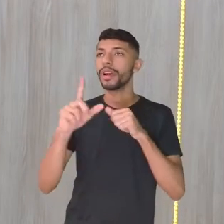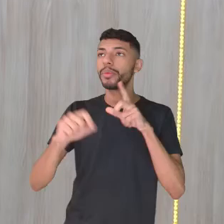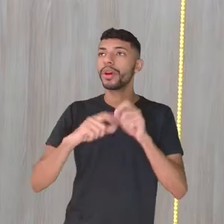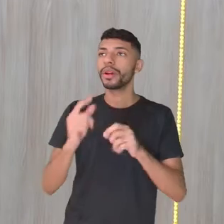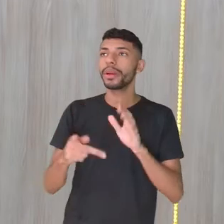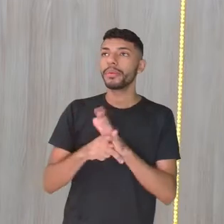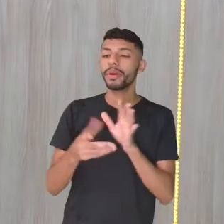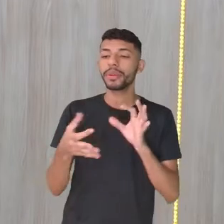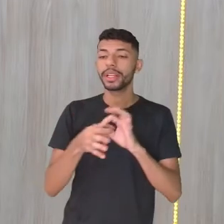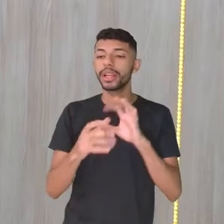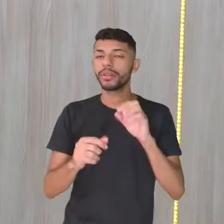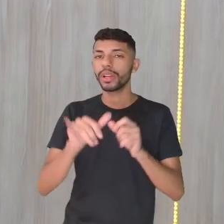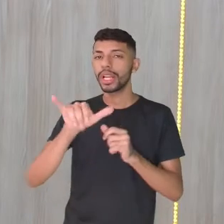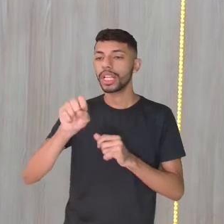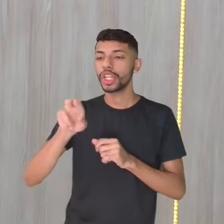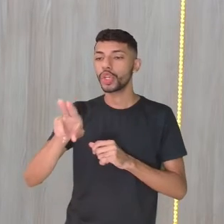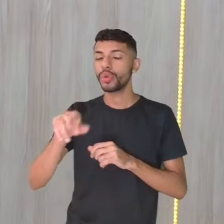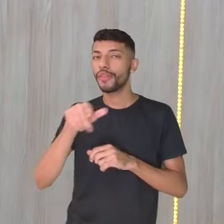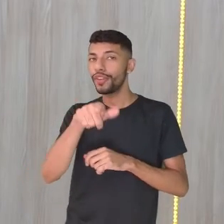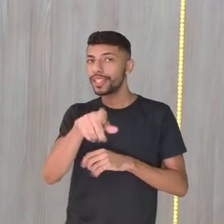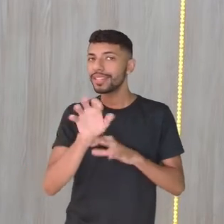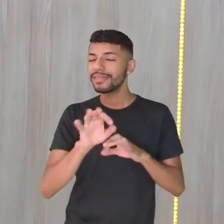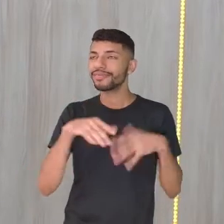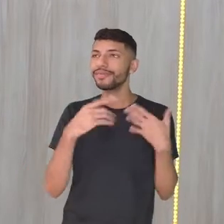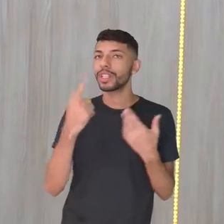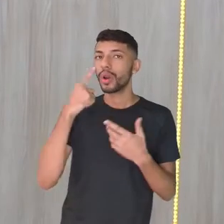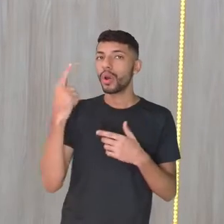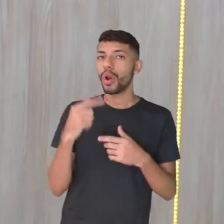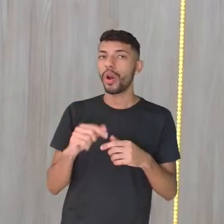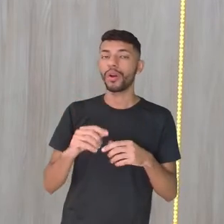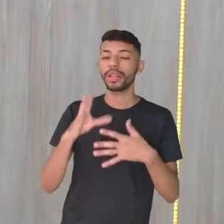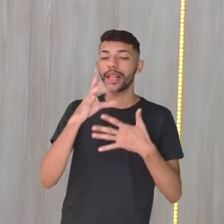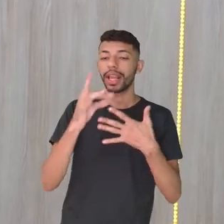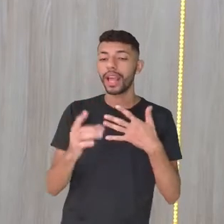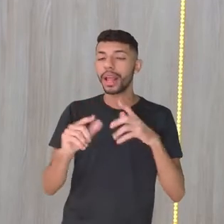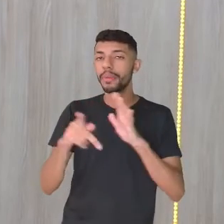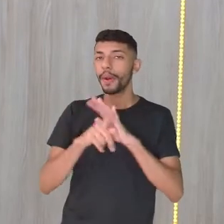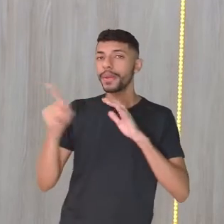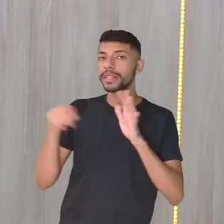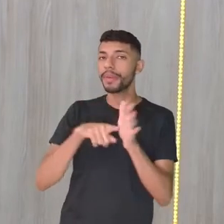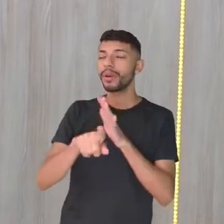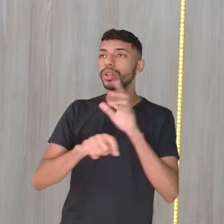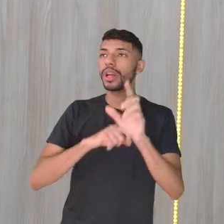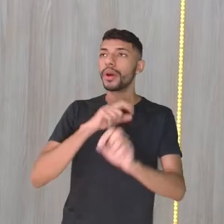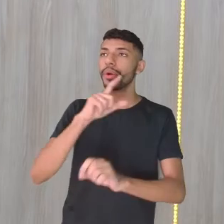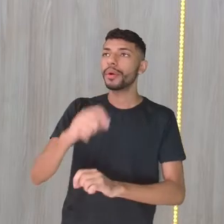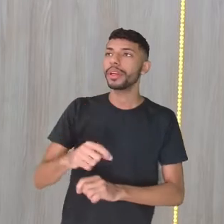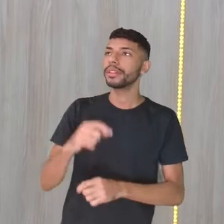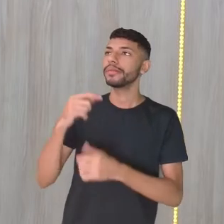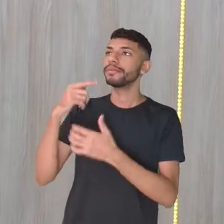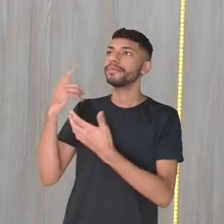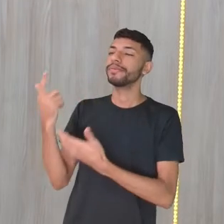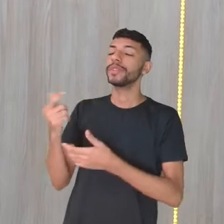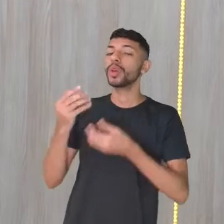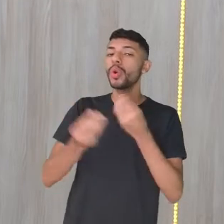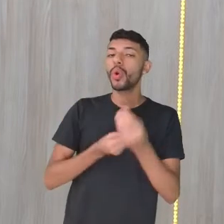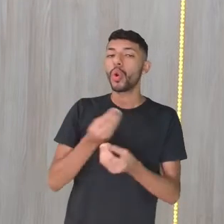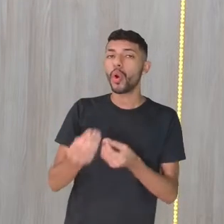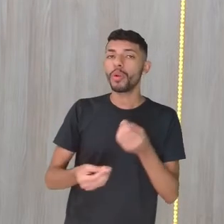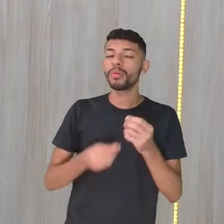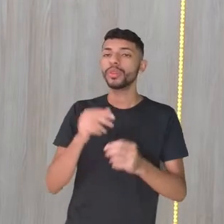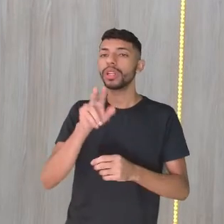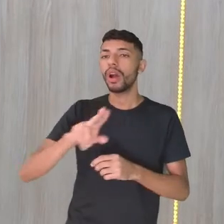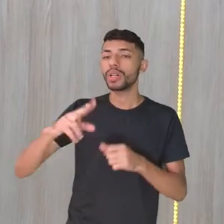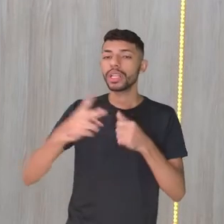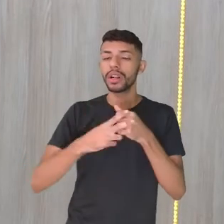a armadilha nessa questão aí, é você ficar atento quem está sendo conjugado. Já que é simples o assunto presente